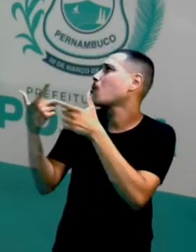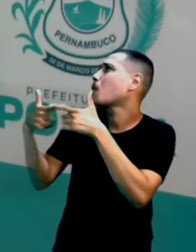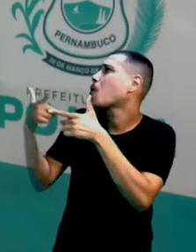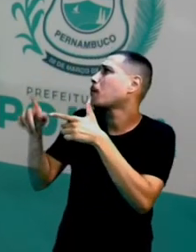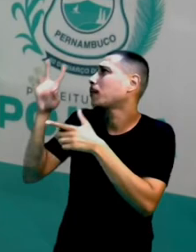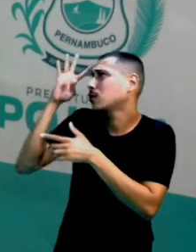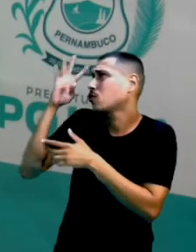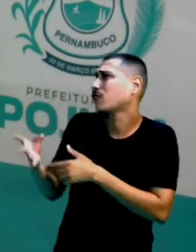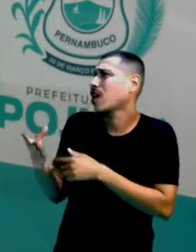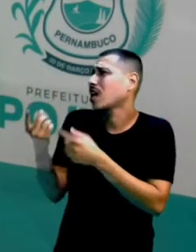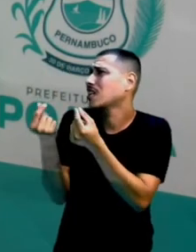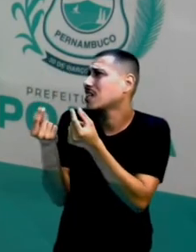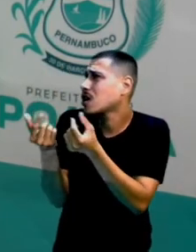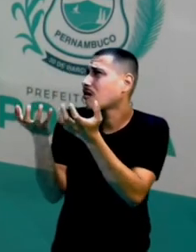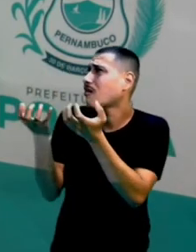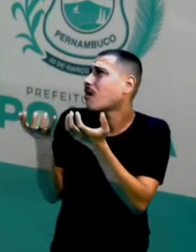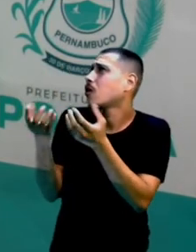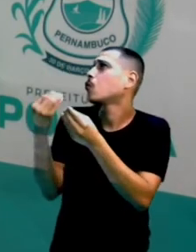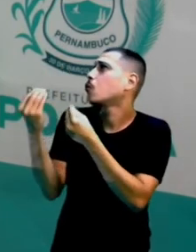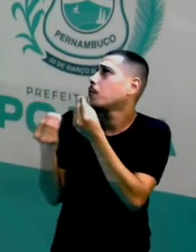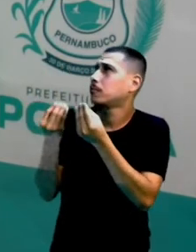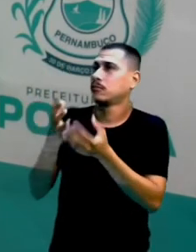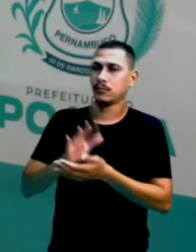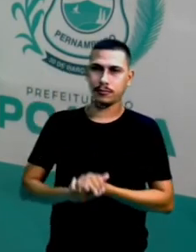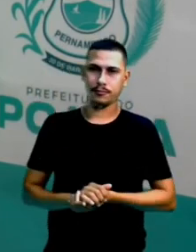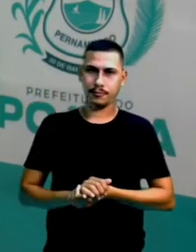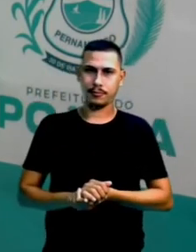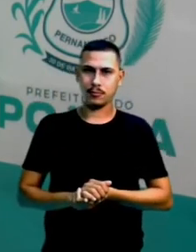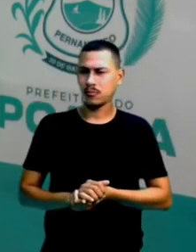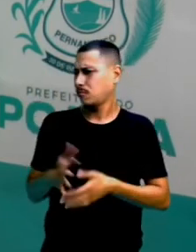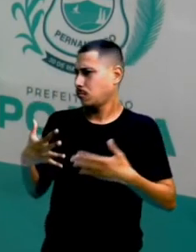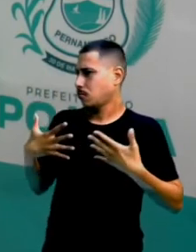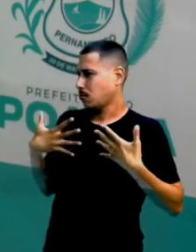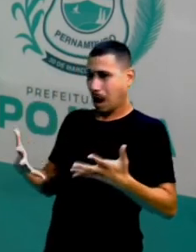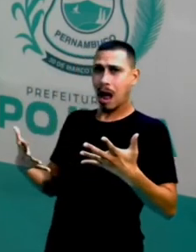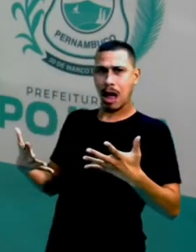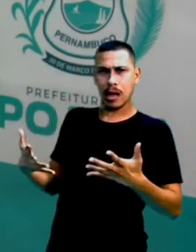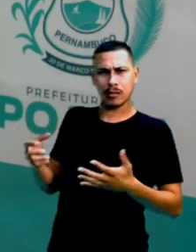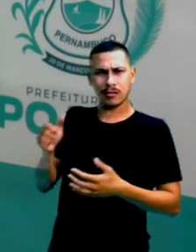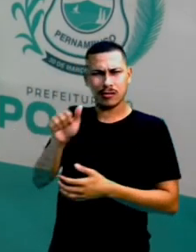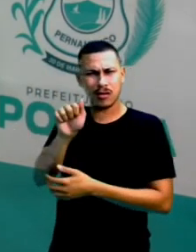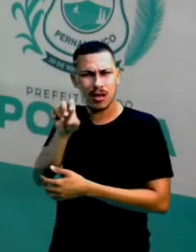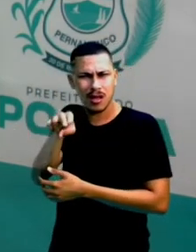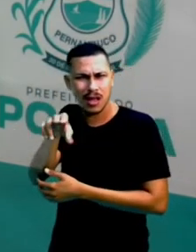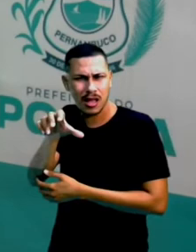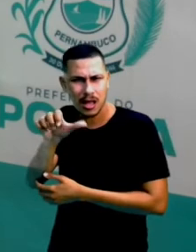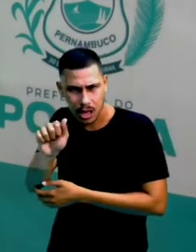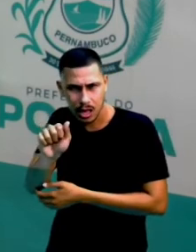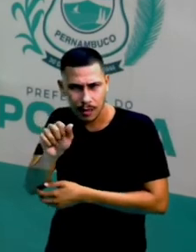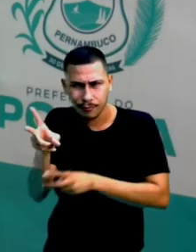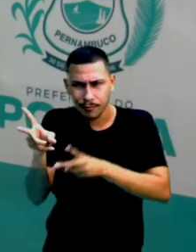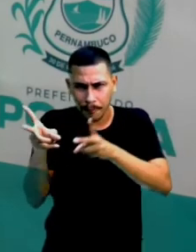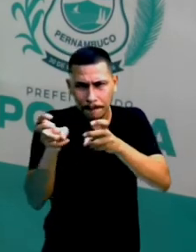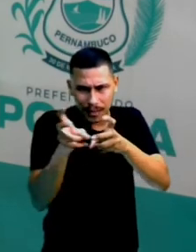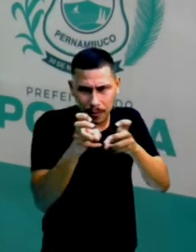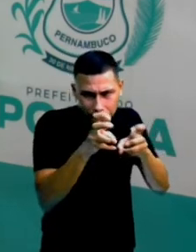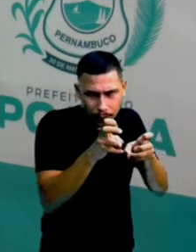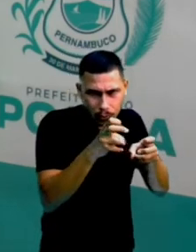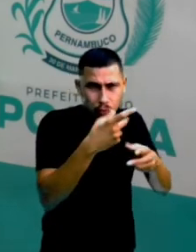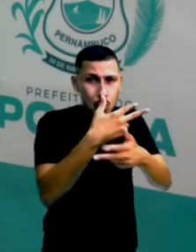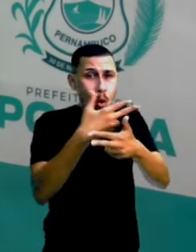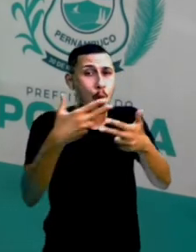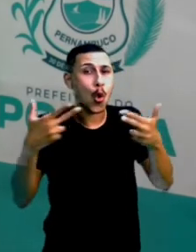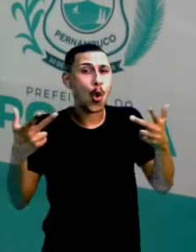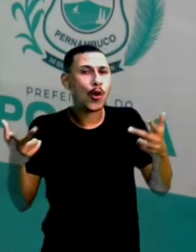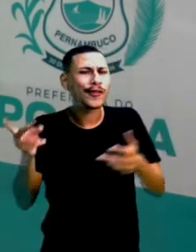De forma digna E aí De repente Ela percebeu Uma coisa que ela já